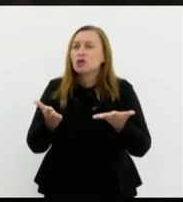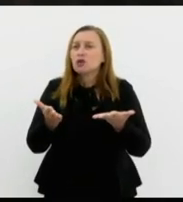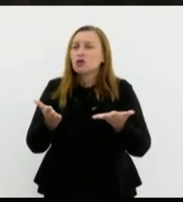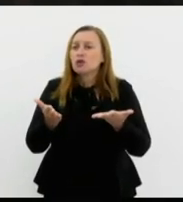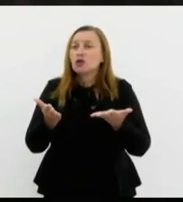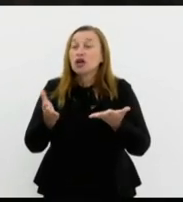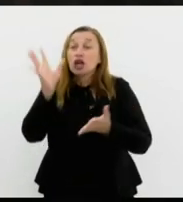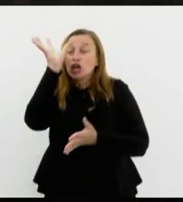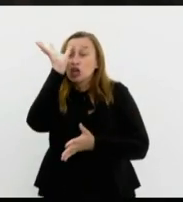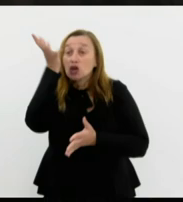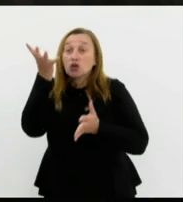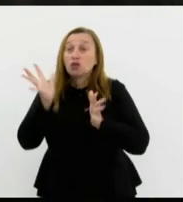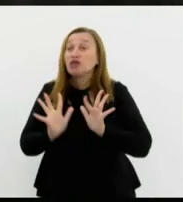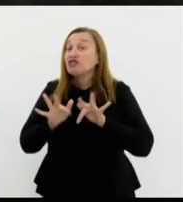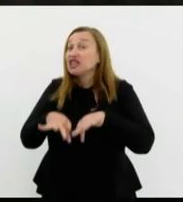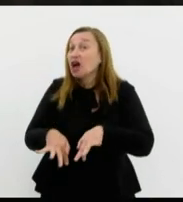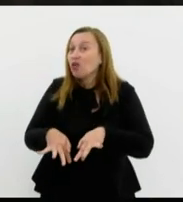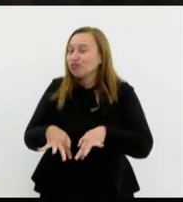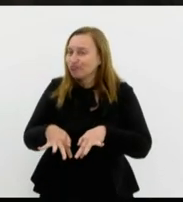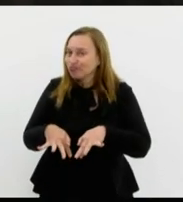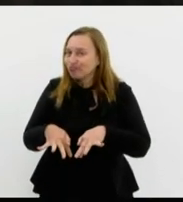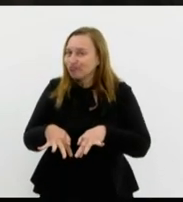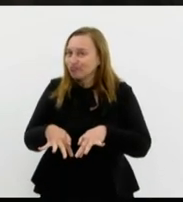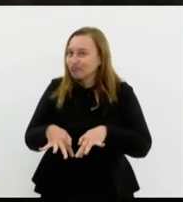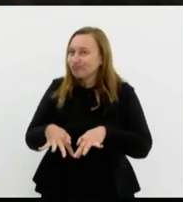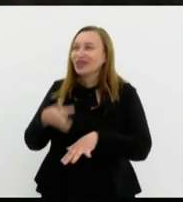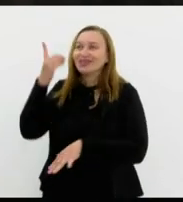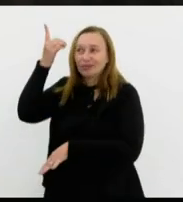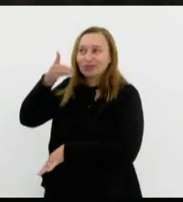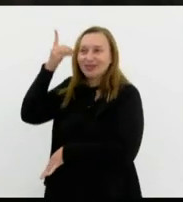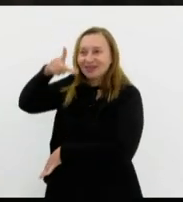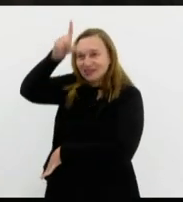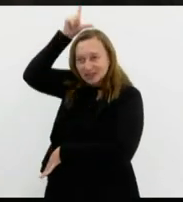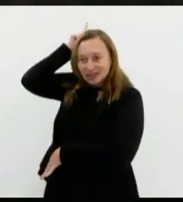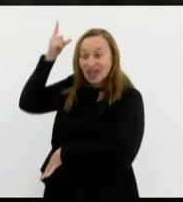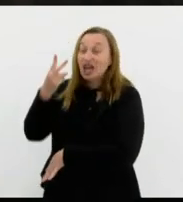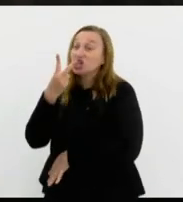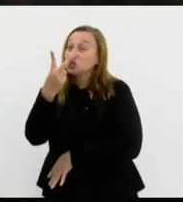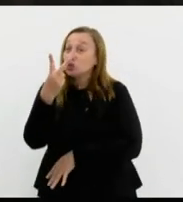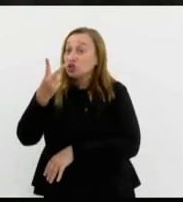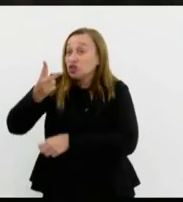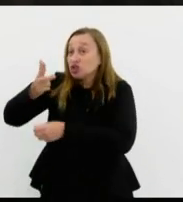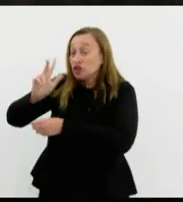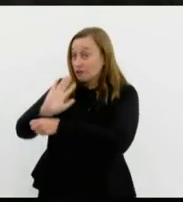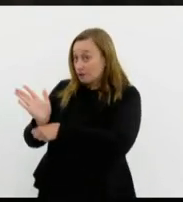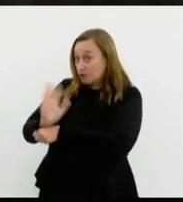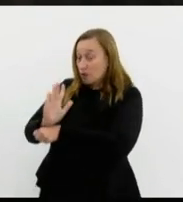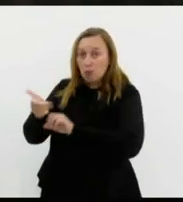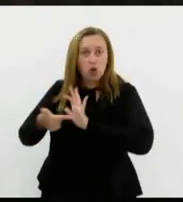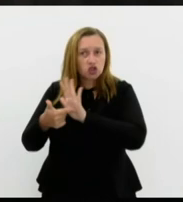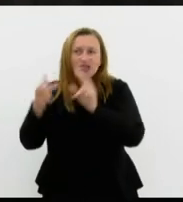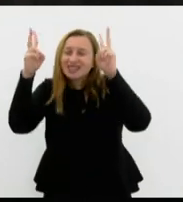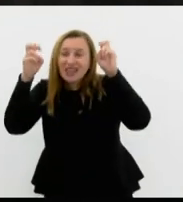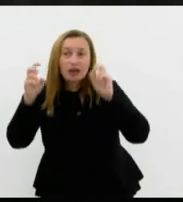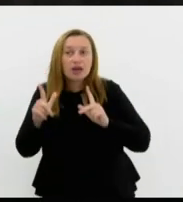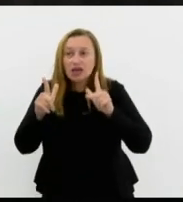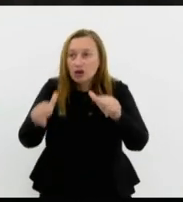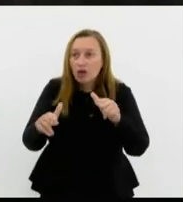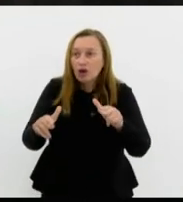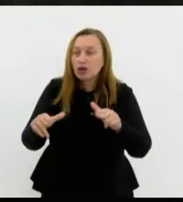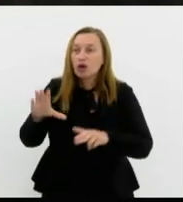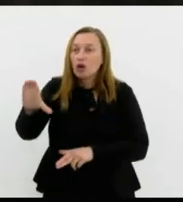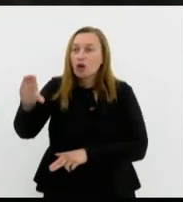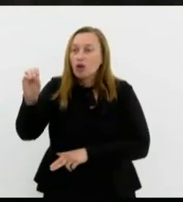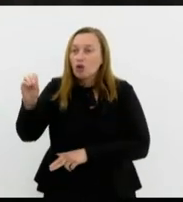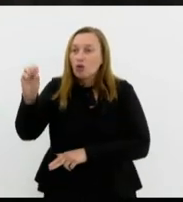final Luiz Paulo e isso é retratado em dois filmes cujo tema é igual um chama-se Conspiração da